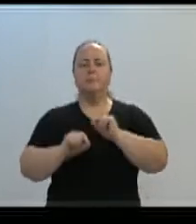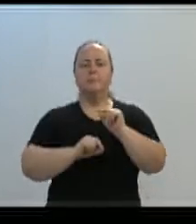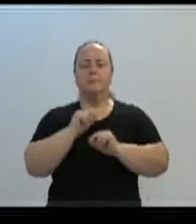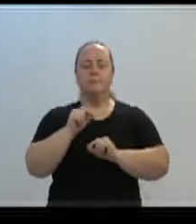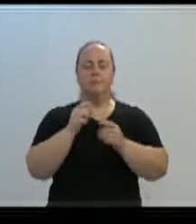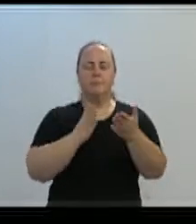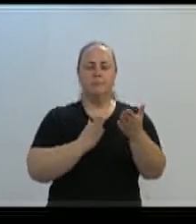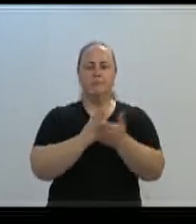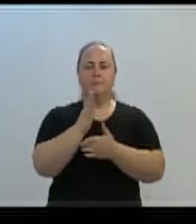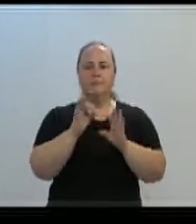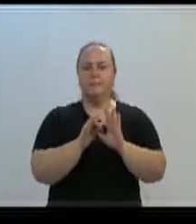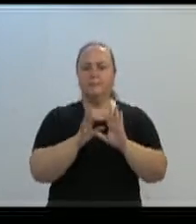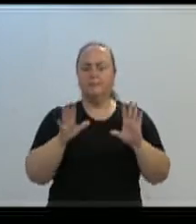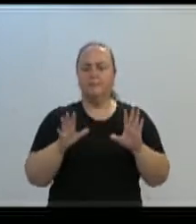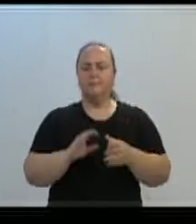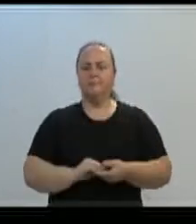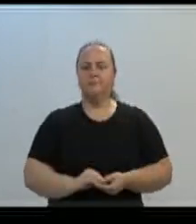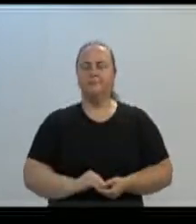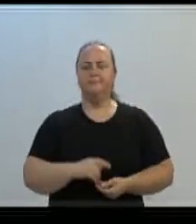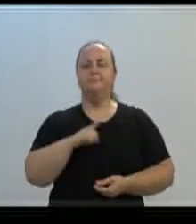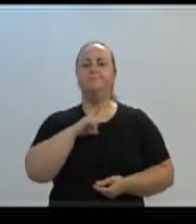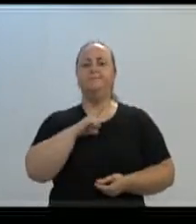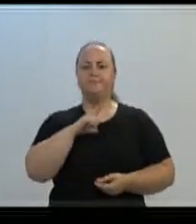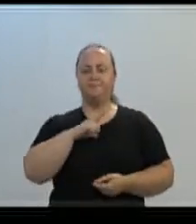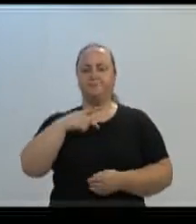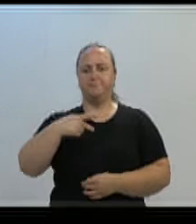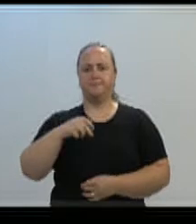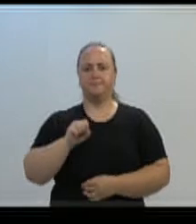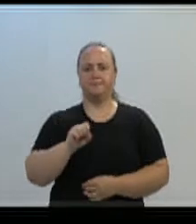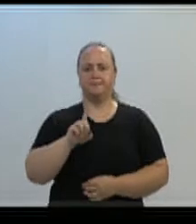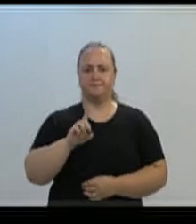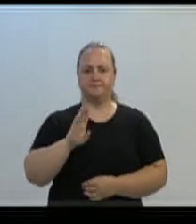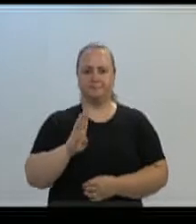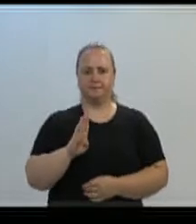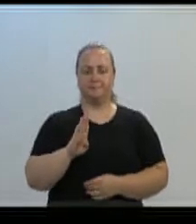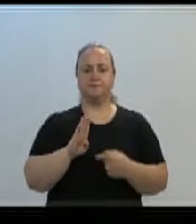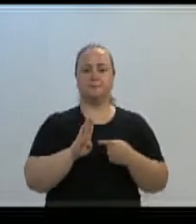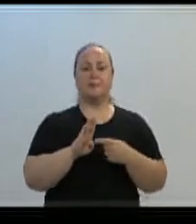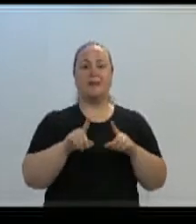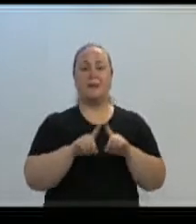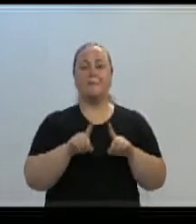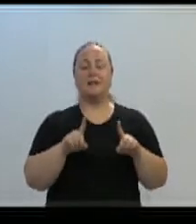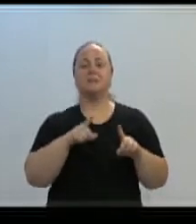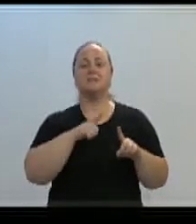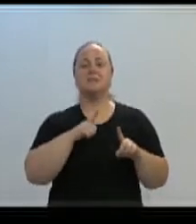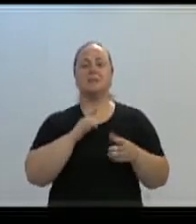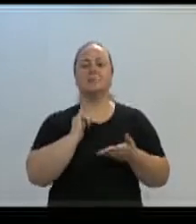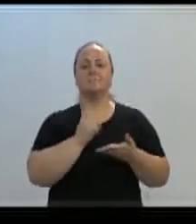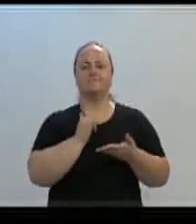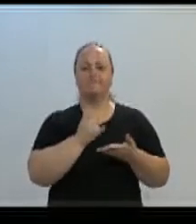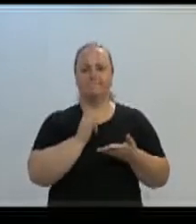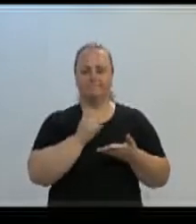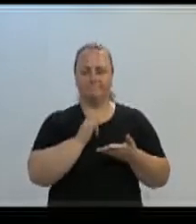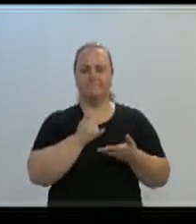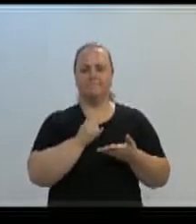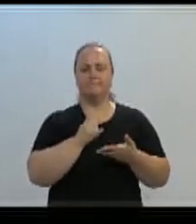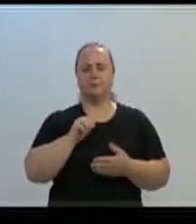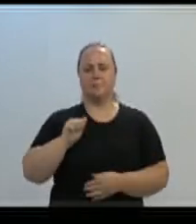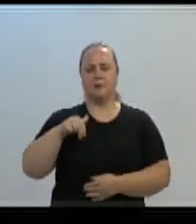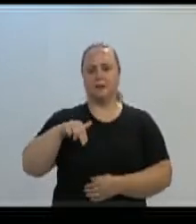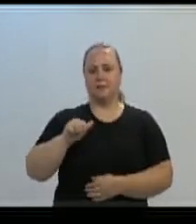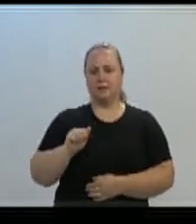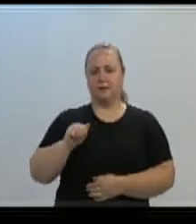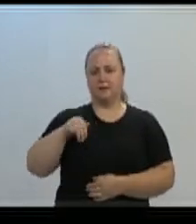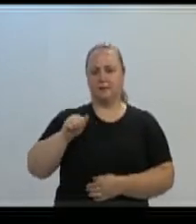a duas candidaturas do PSDB que estavam sob júdice, a candidata Maria Helena da